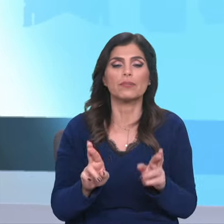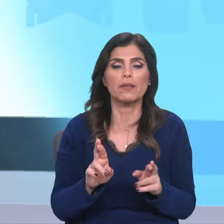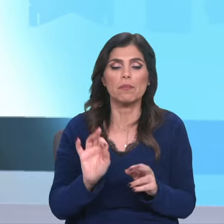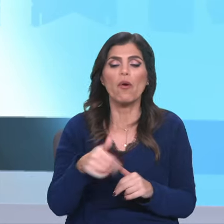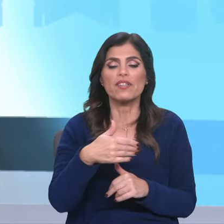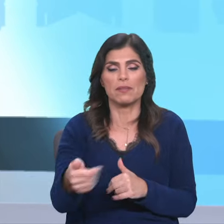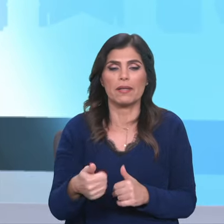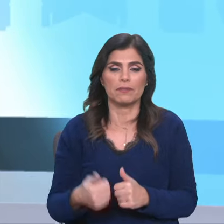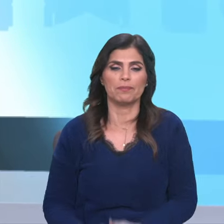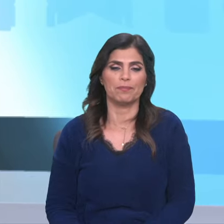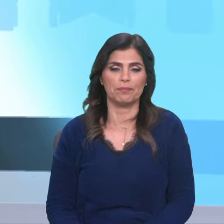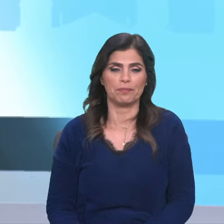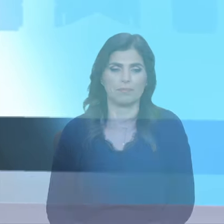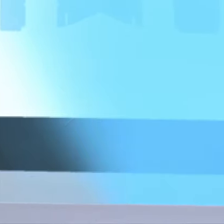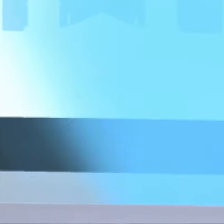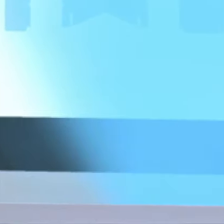bom fim de semana.